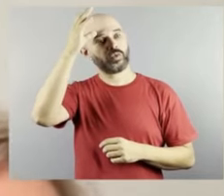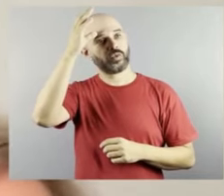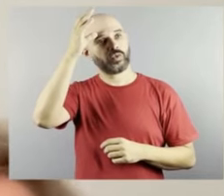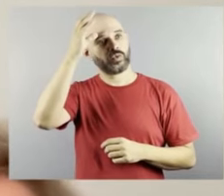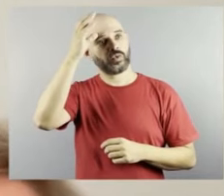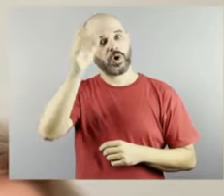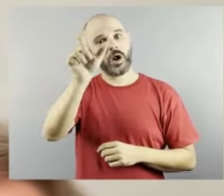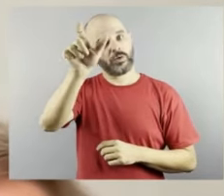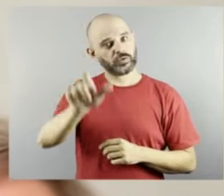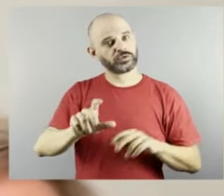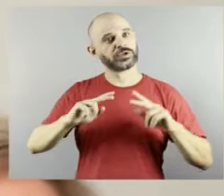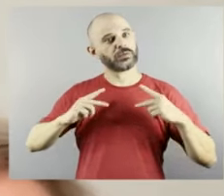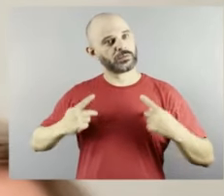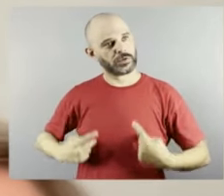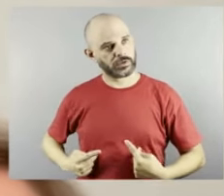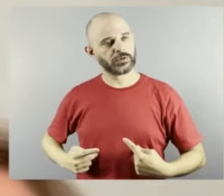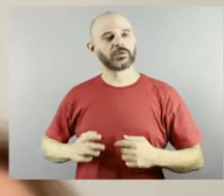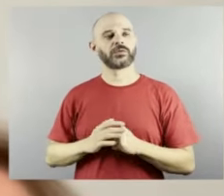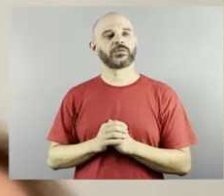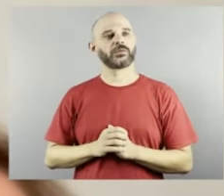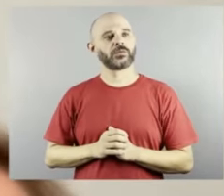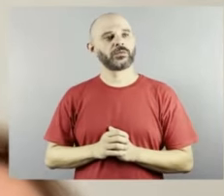enfim agora